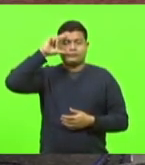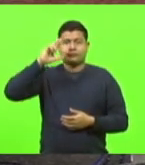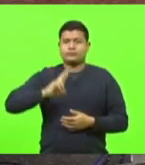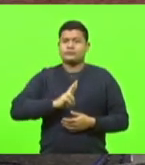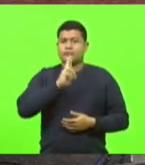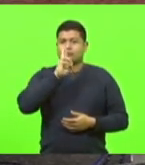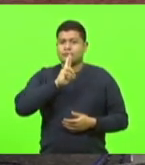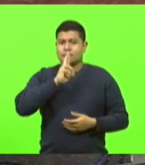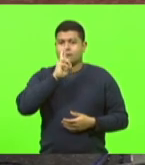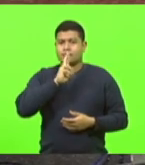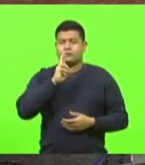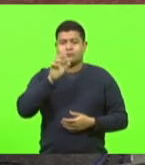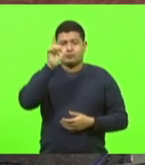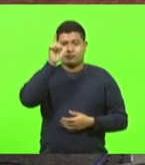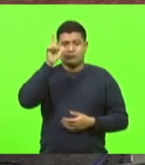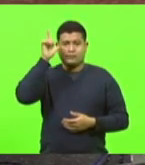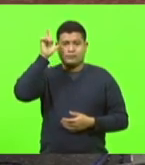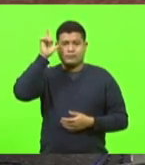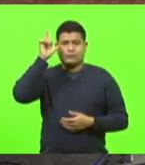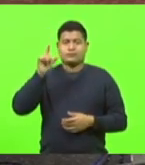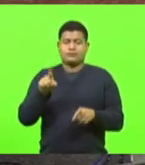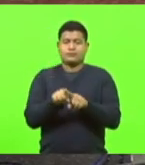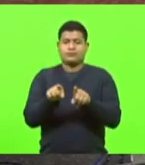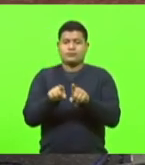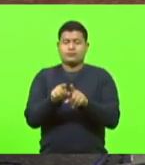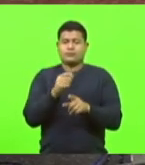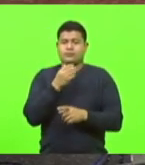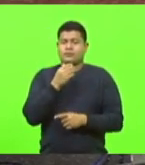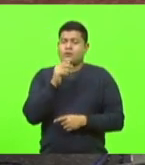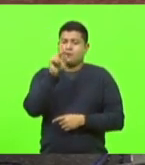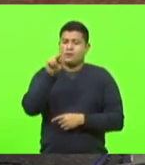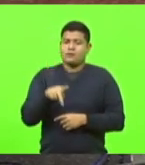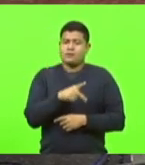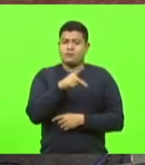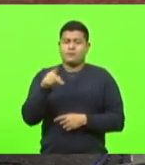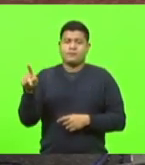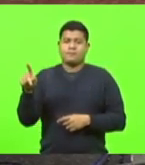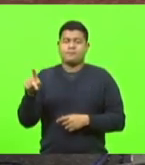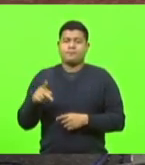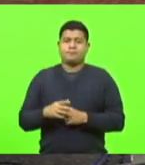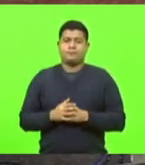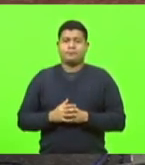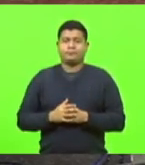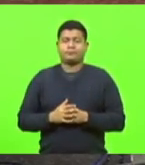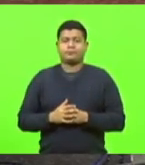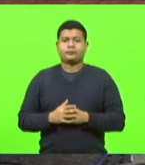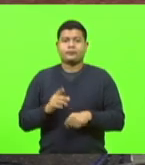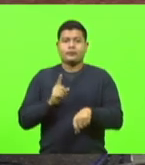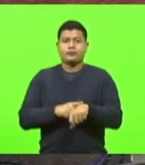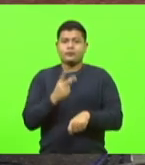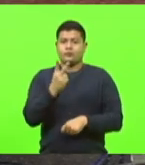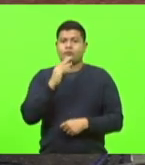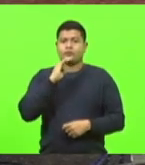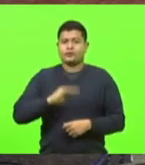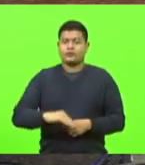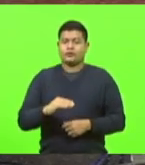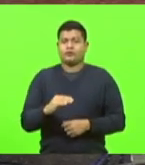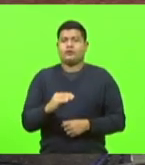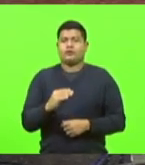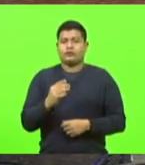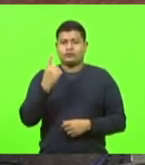Minotto, Laércio Schuster e Padre Pedro Valdeceira. Às 14 horas do dia 4